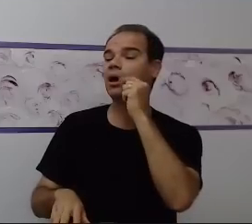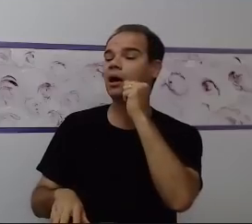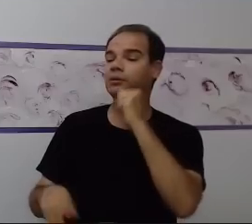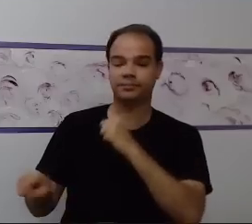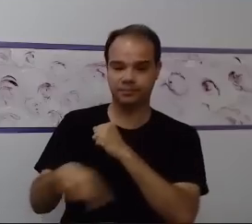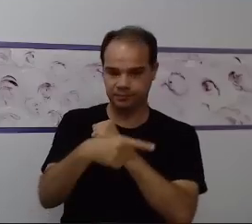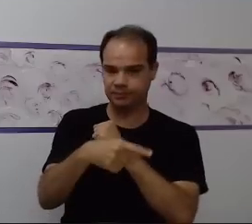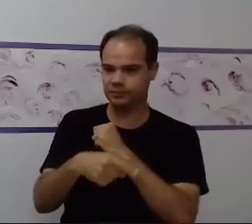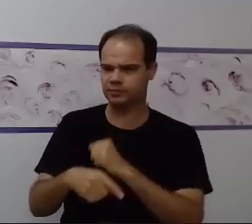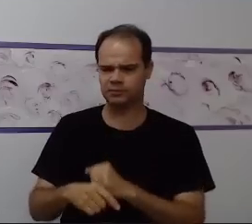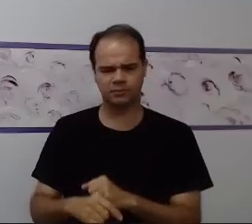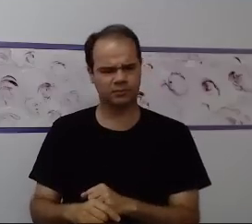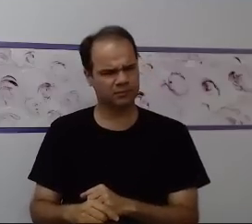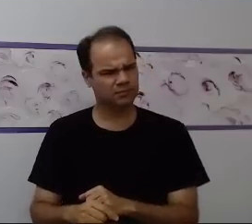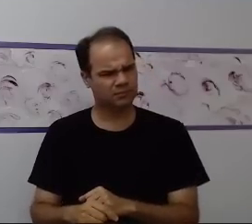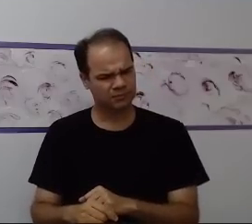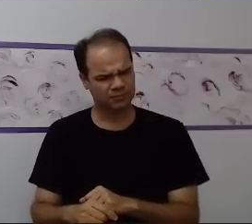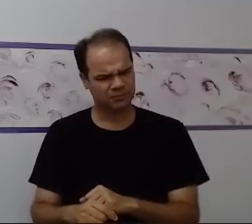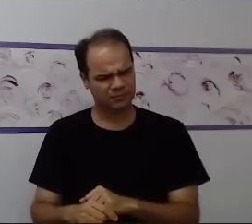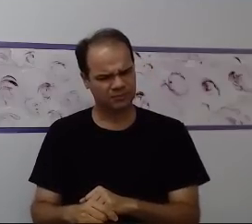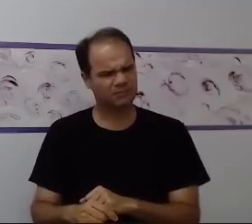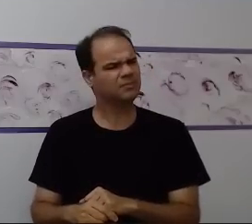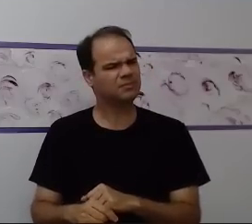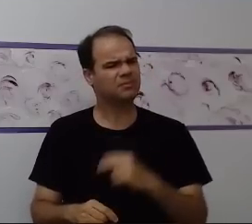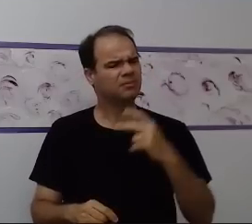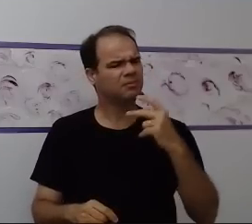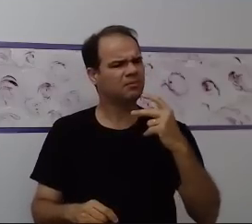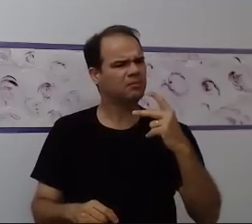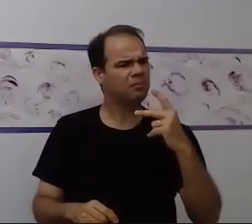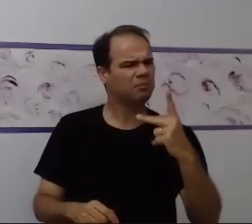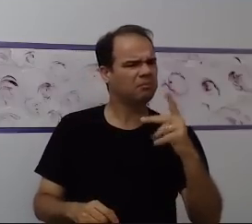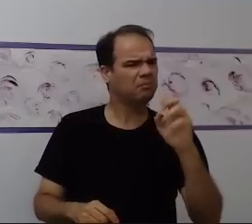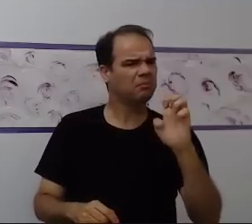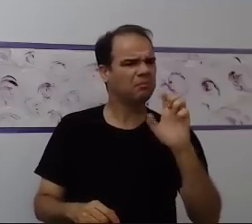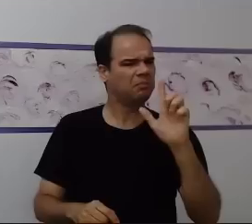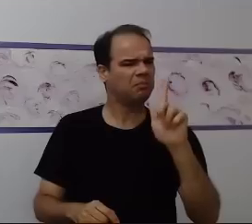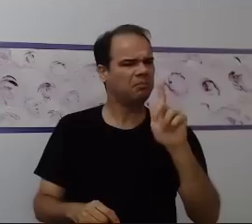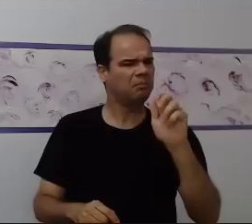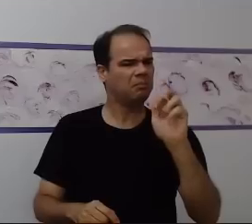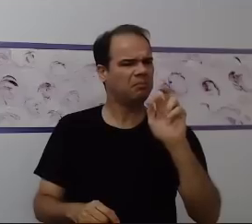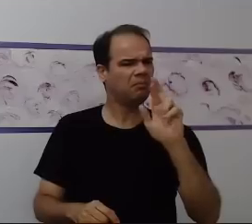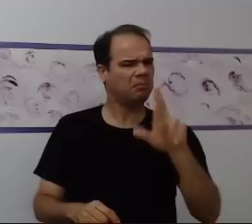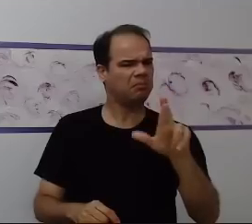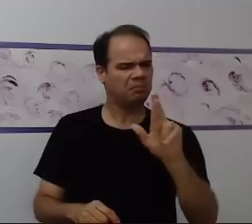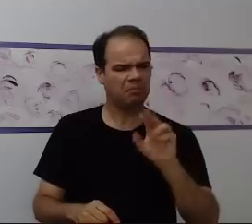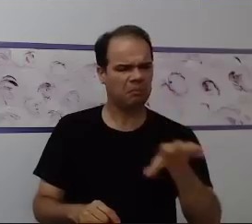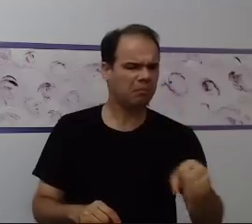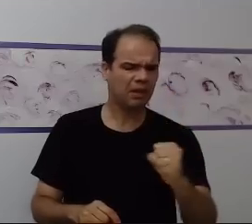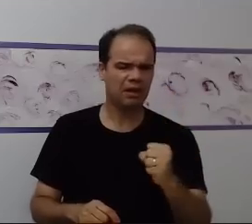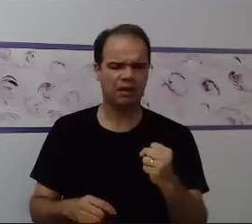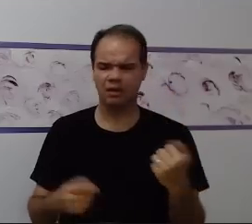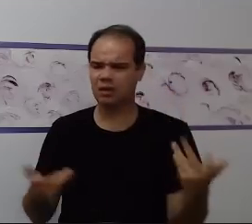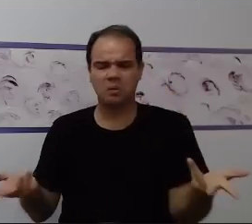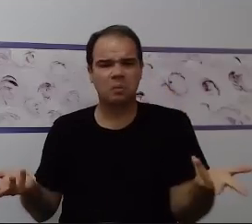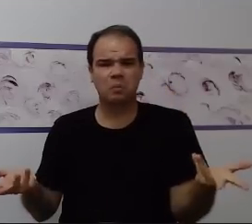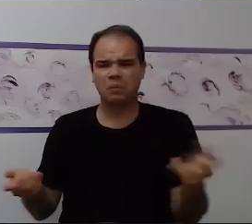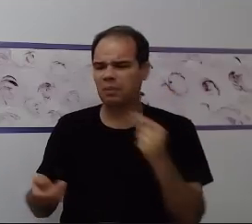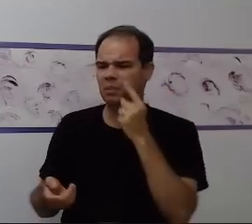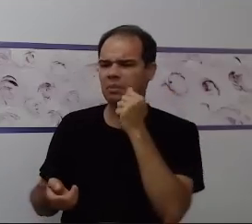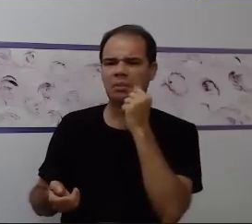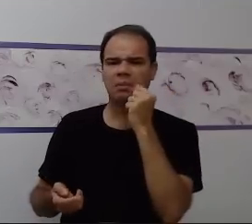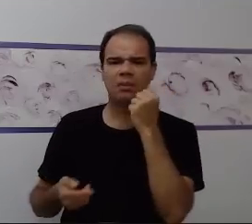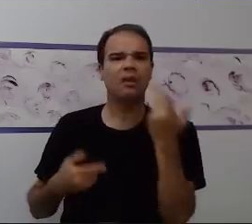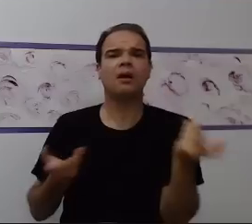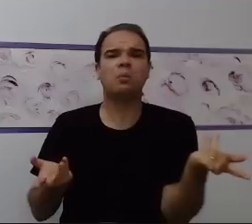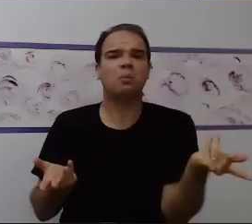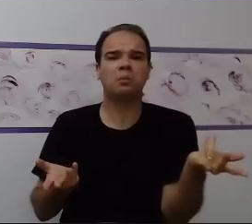letra A. Não sei o que eu pegar. O que a gente tem que levar sempre em conta e que é bem pertinente falar aqui, é que esse